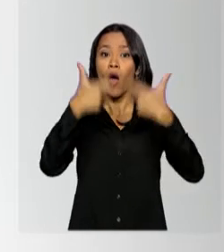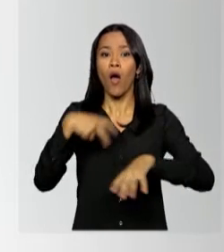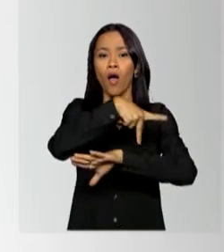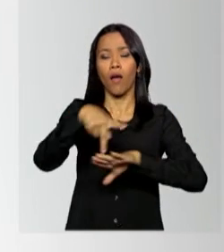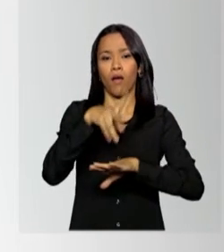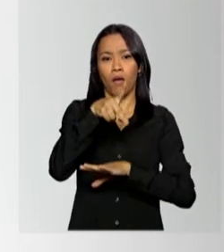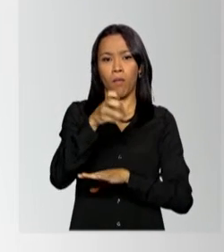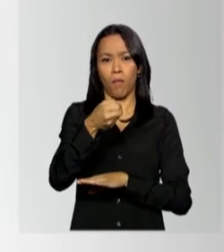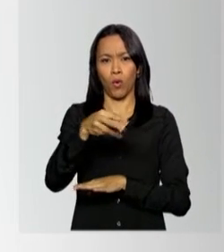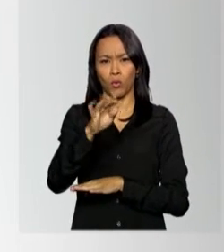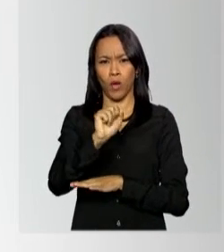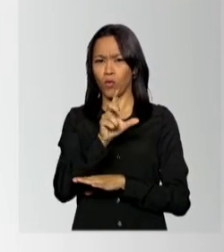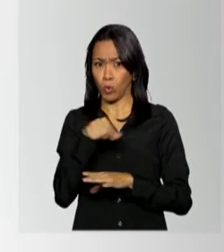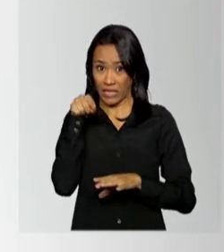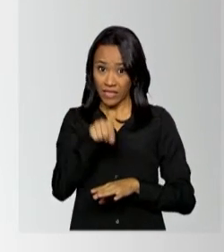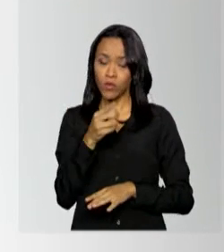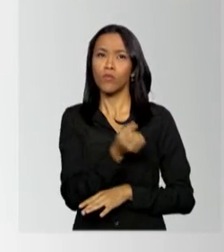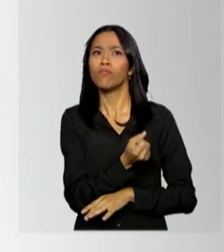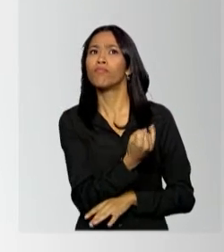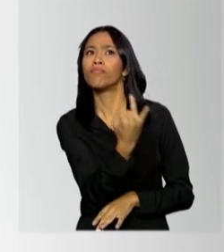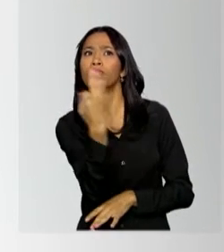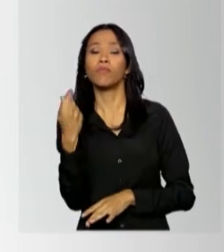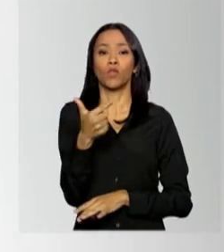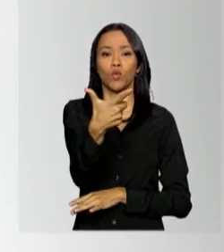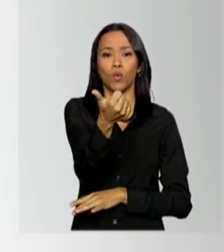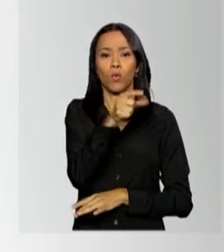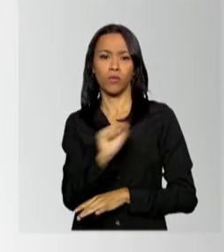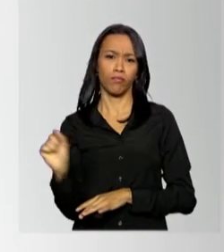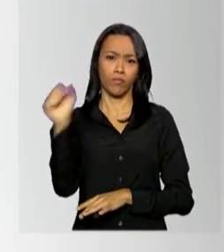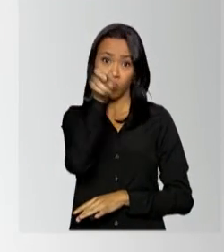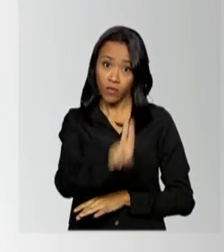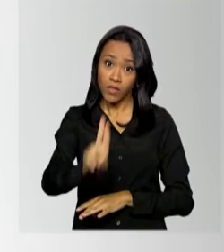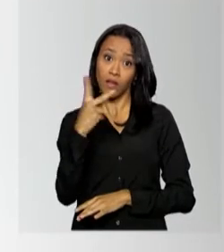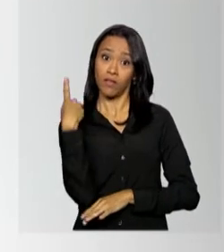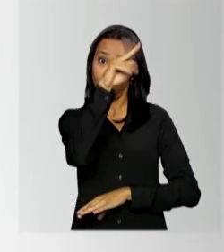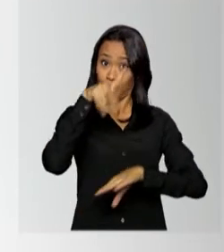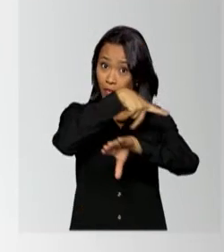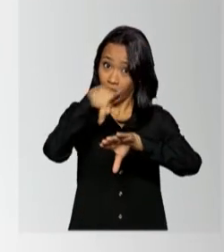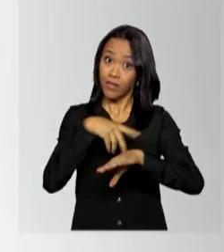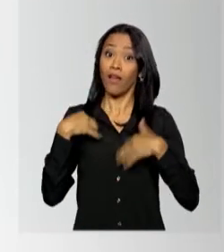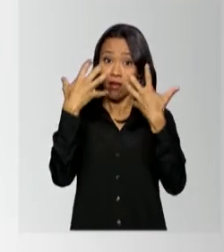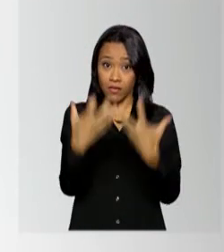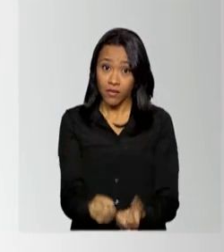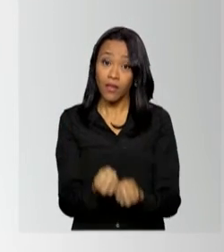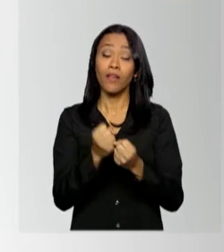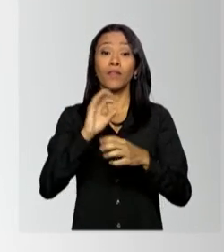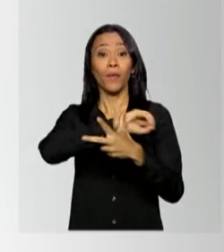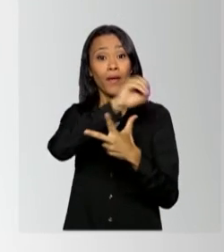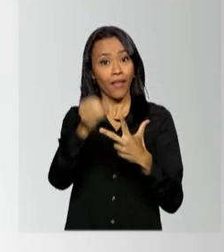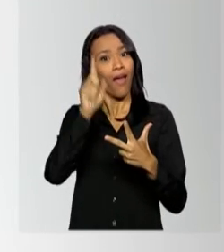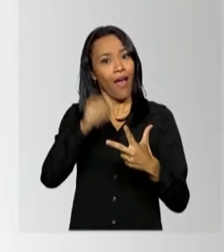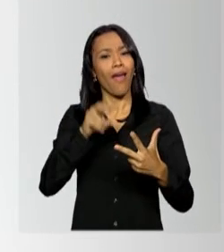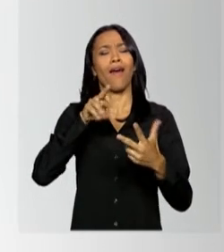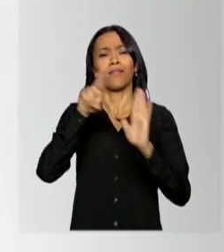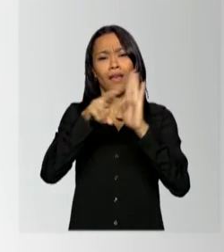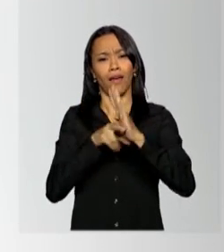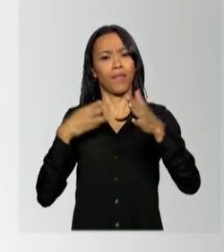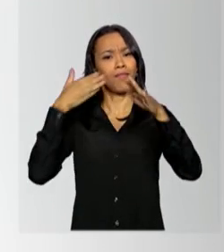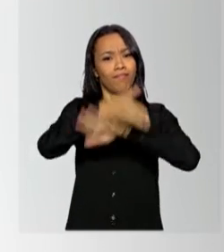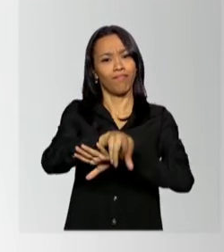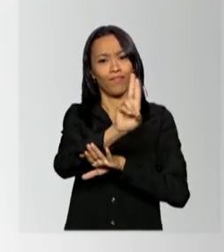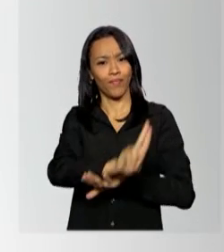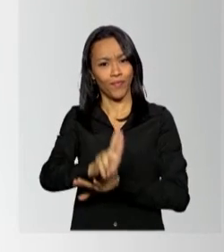Com isso, chegam a 12 o número de instituições portuguesas que adotam o Enem como critério de candidatura.